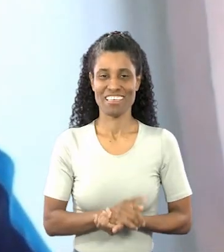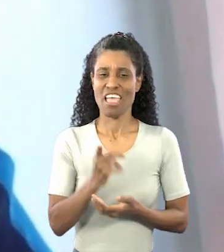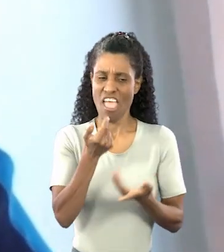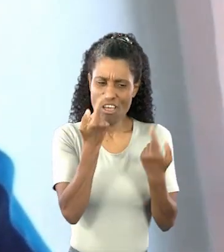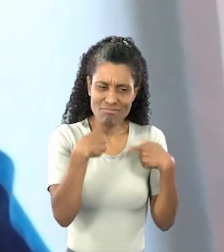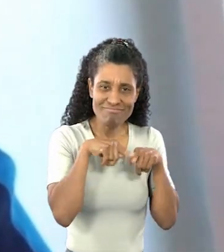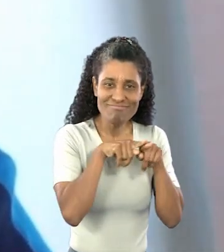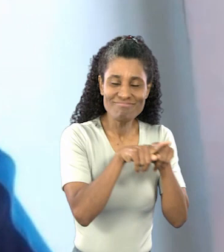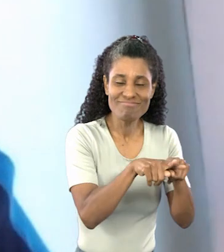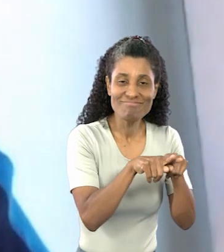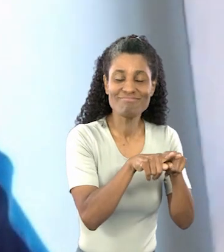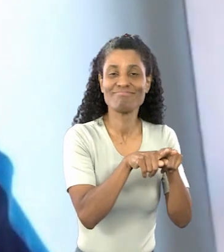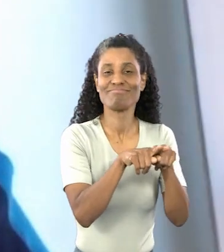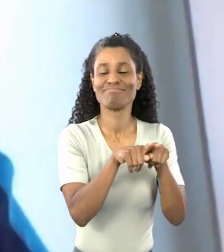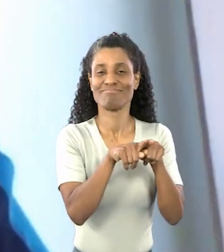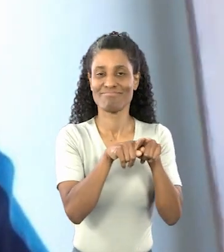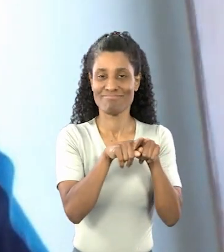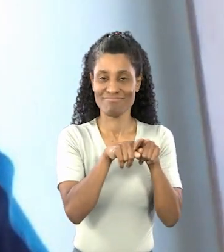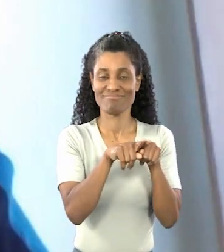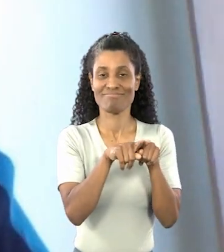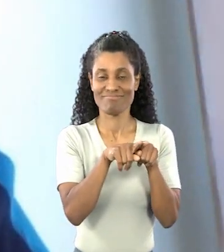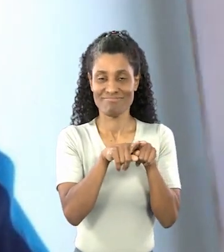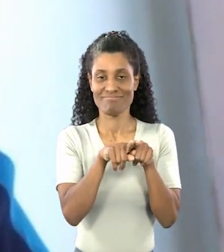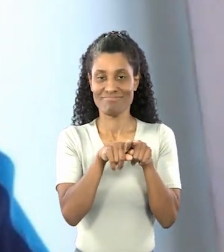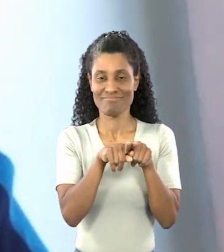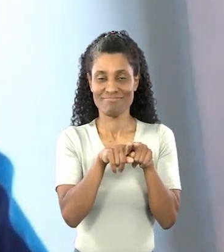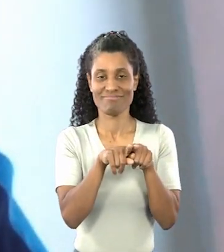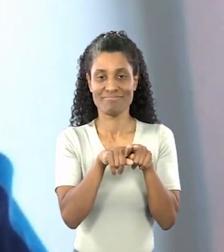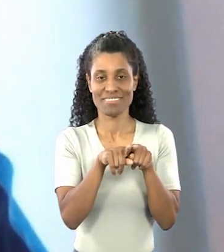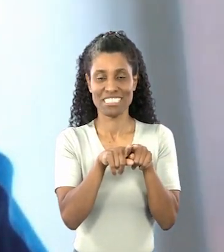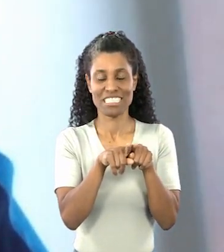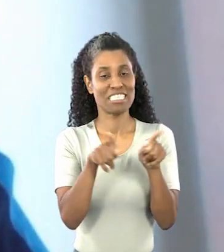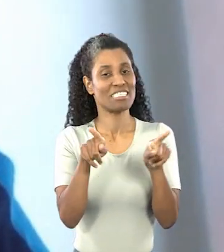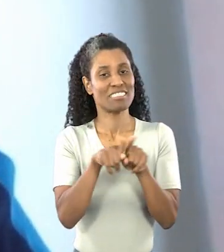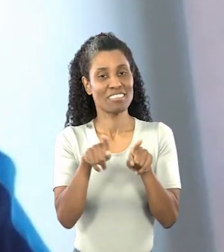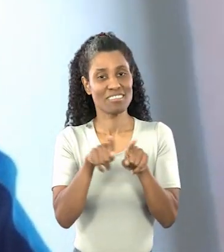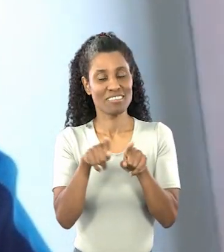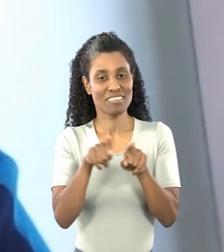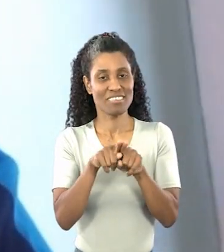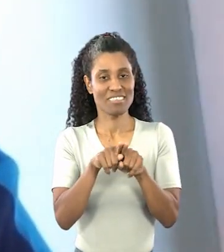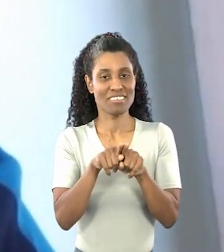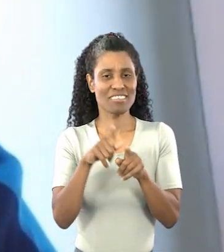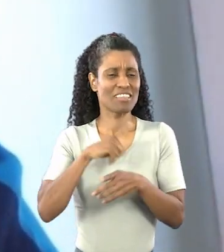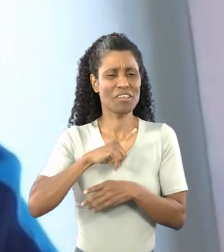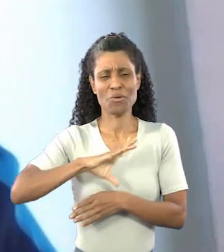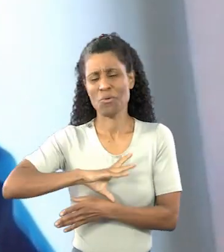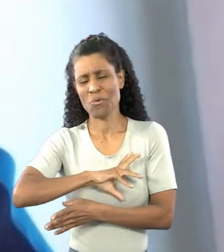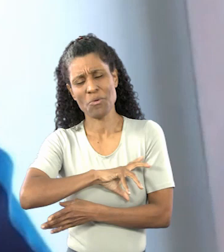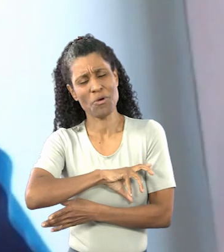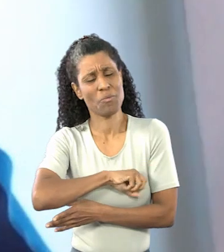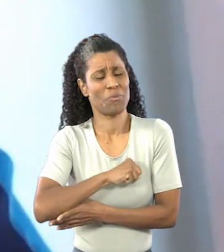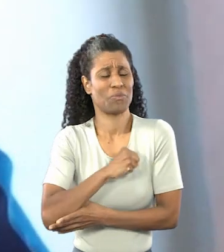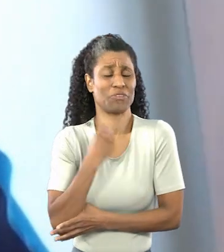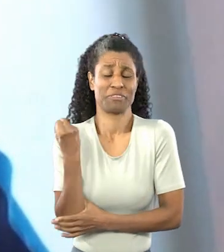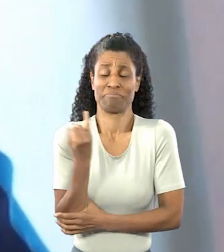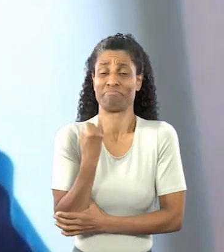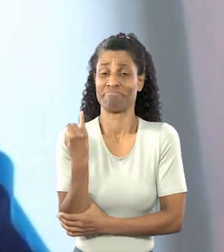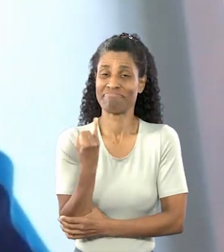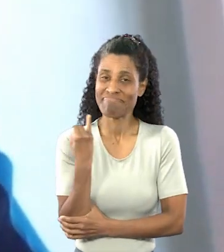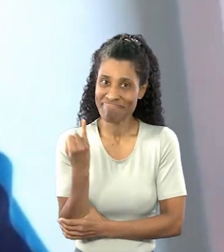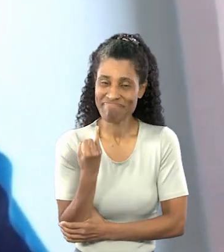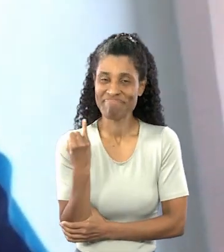É um parceiro, é um... Te propicia, né? Um amor incondicional,